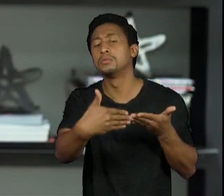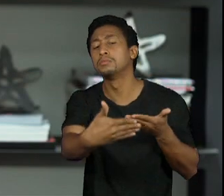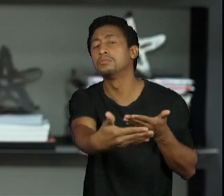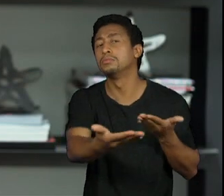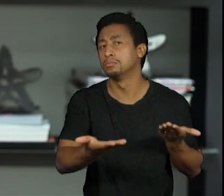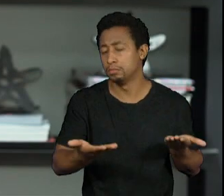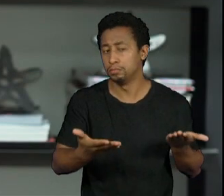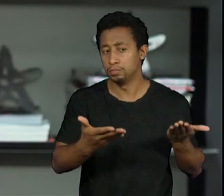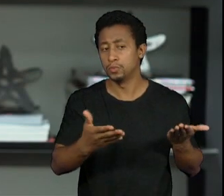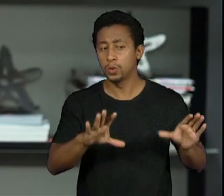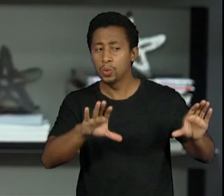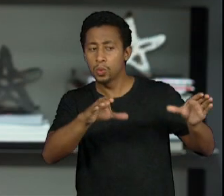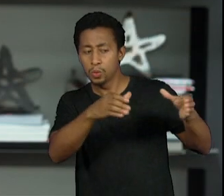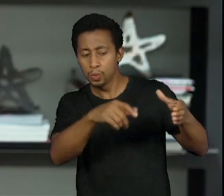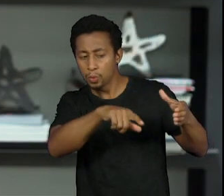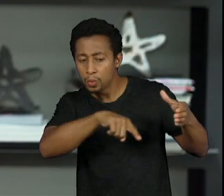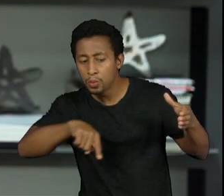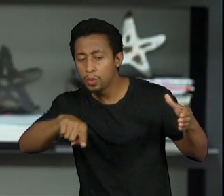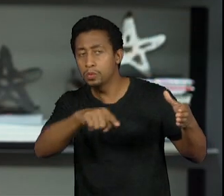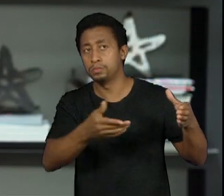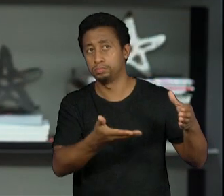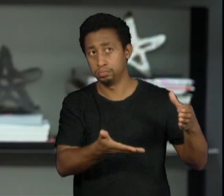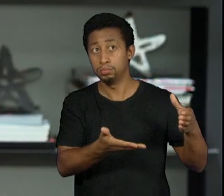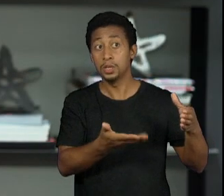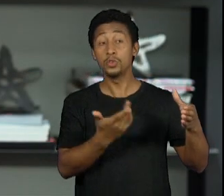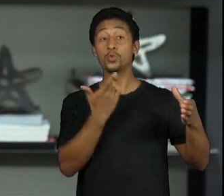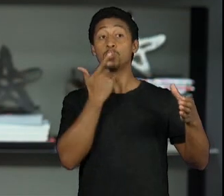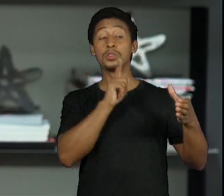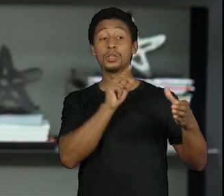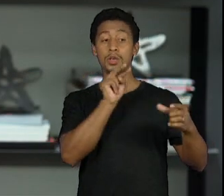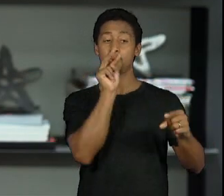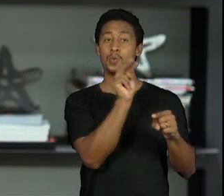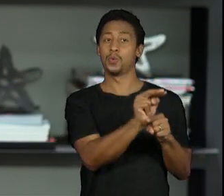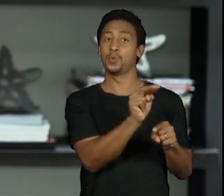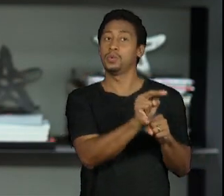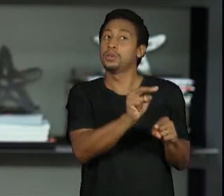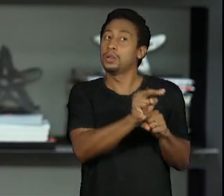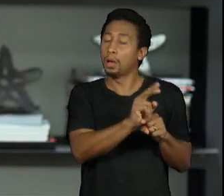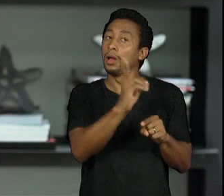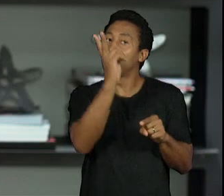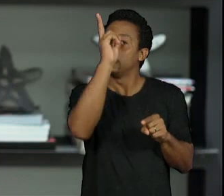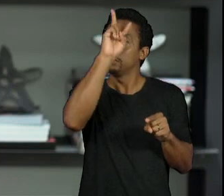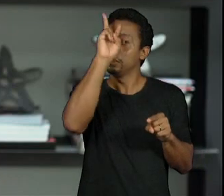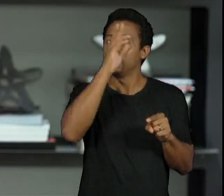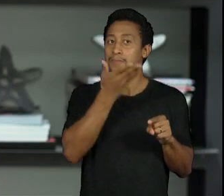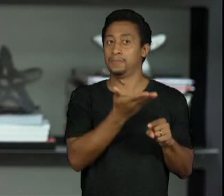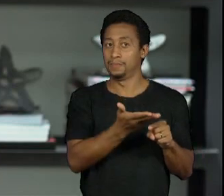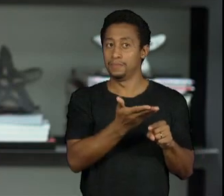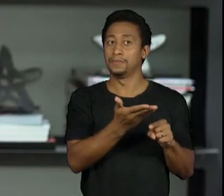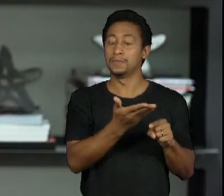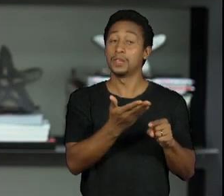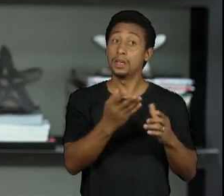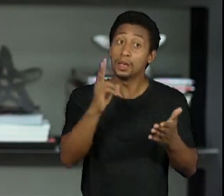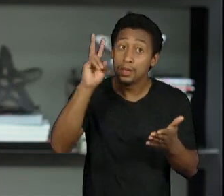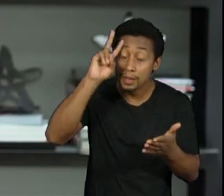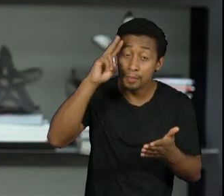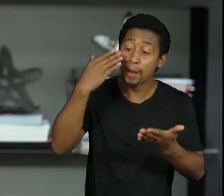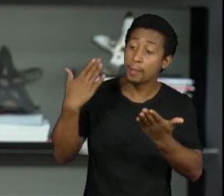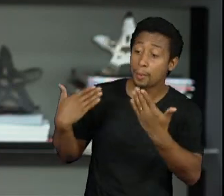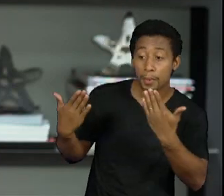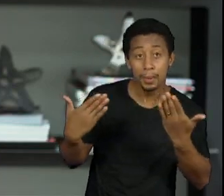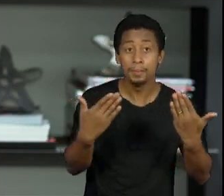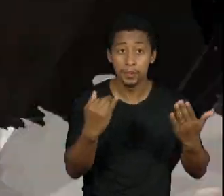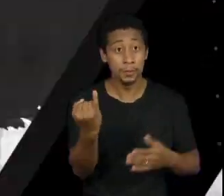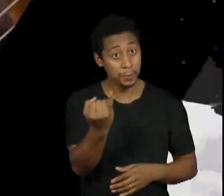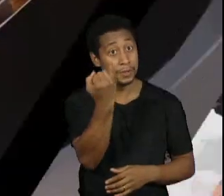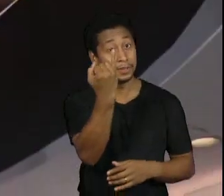e para que a gente possa conservar essa memória mas nunca esquecer das discussões que são tão importantes para a gente nesse